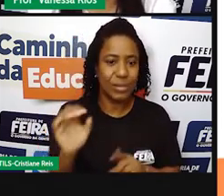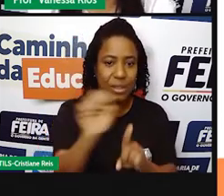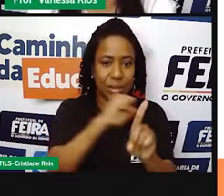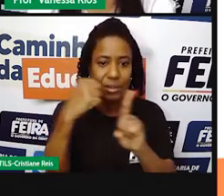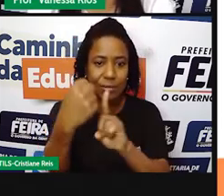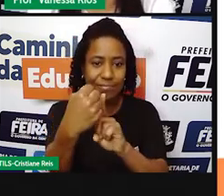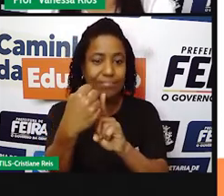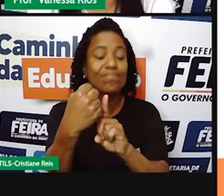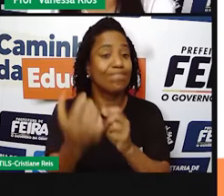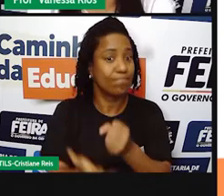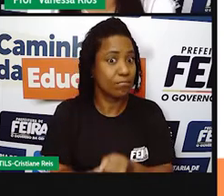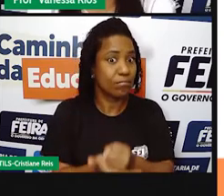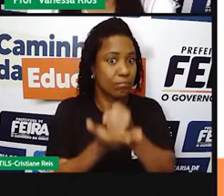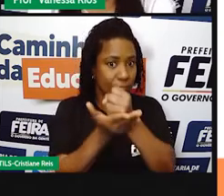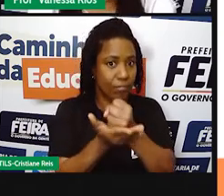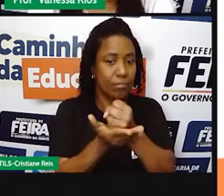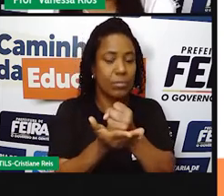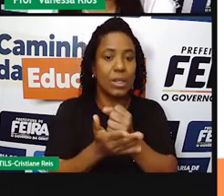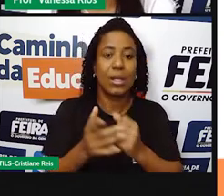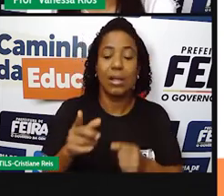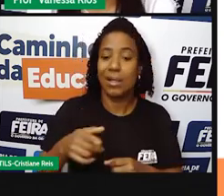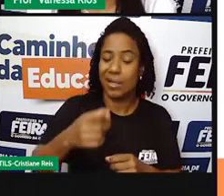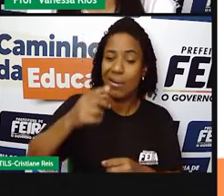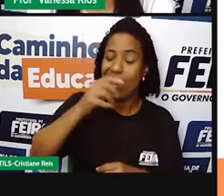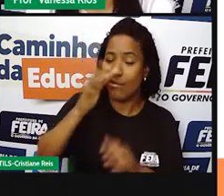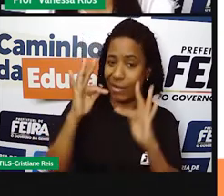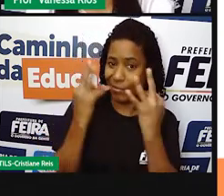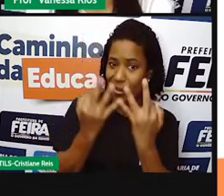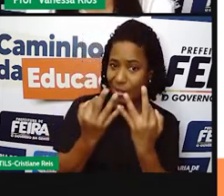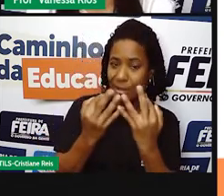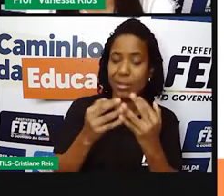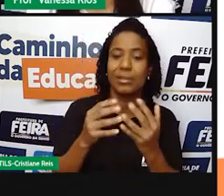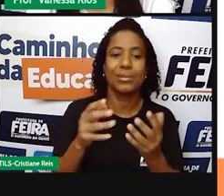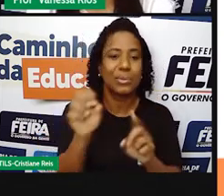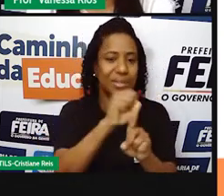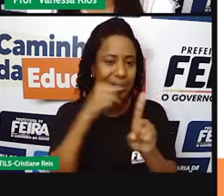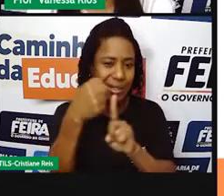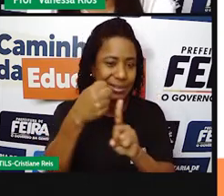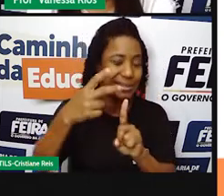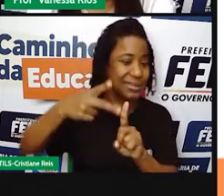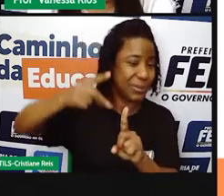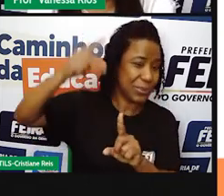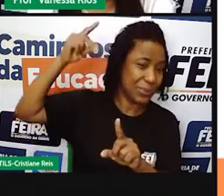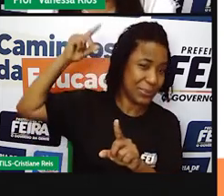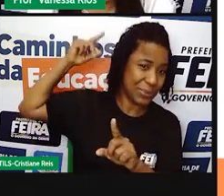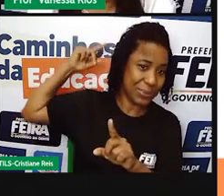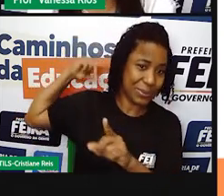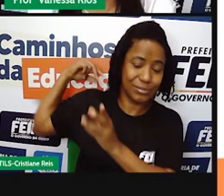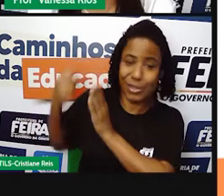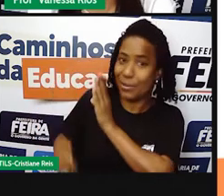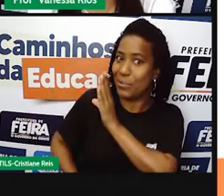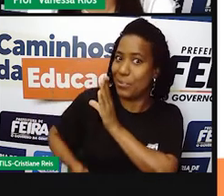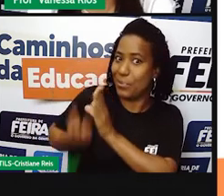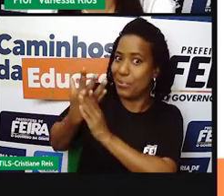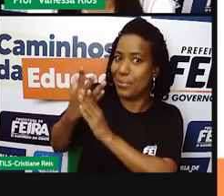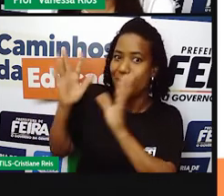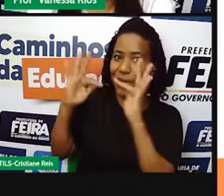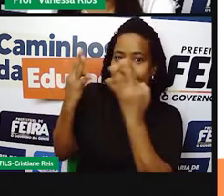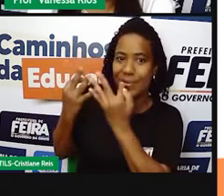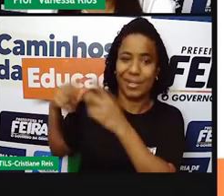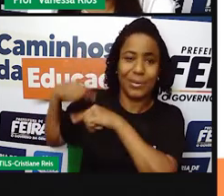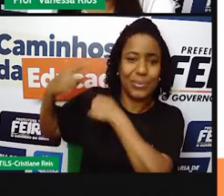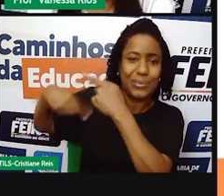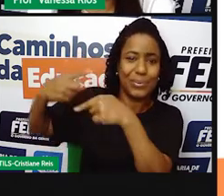que surgiram há muitos anos atrás e contribuíram aí para a formação social do mundo, né? Enquanto